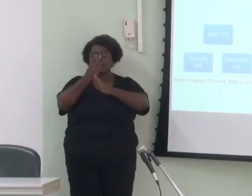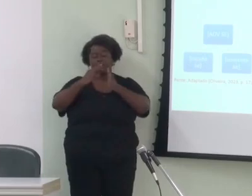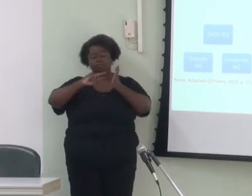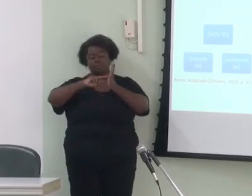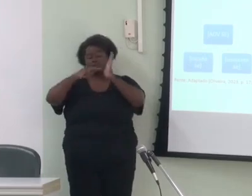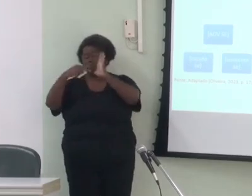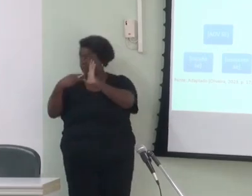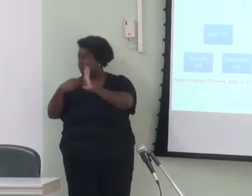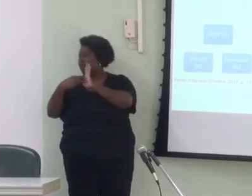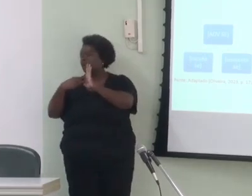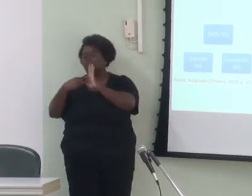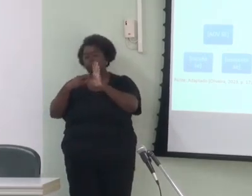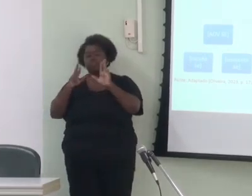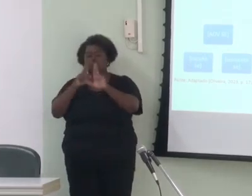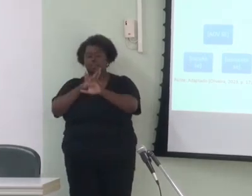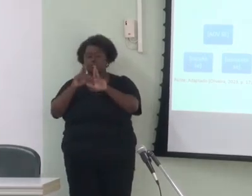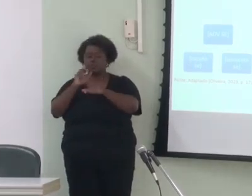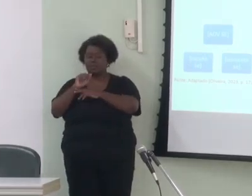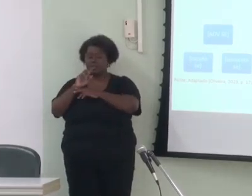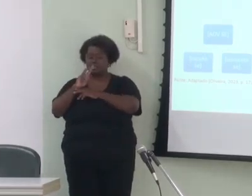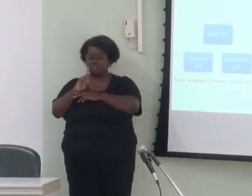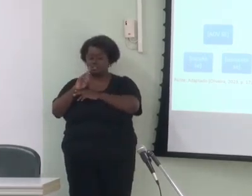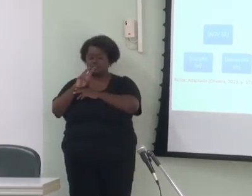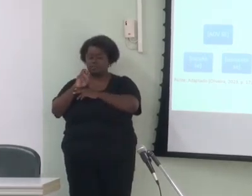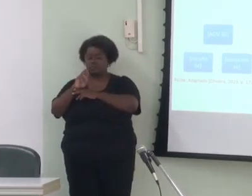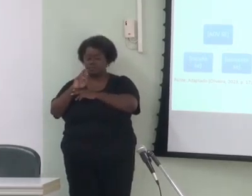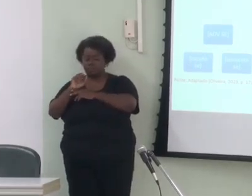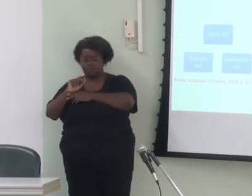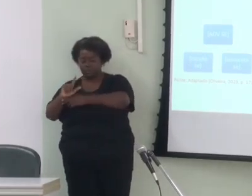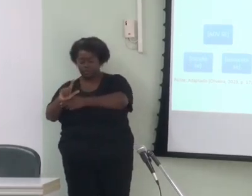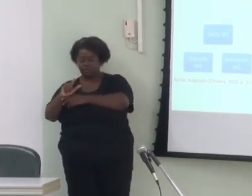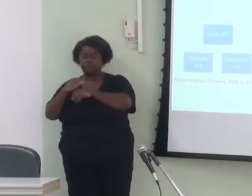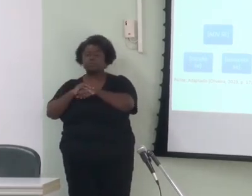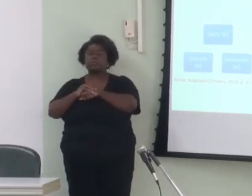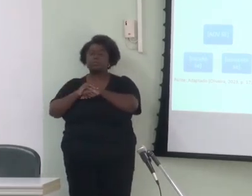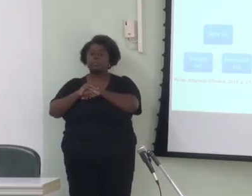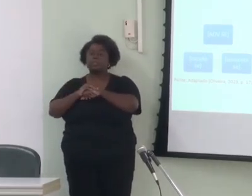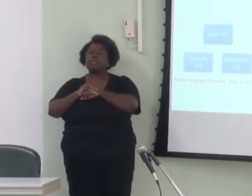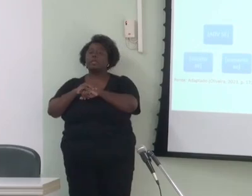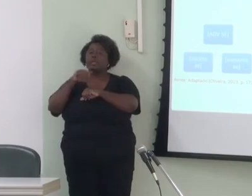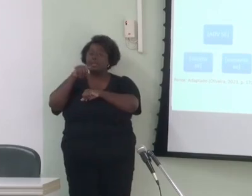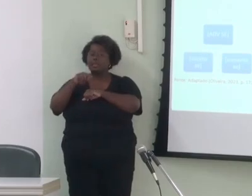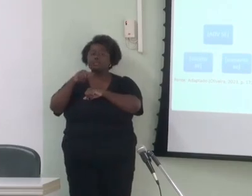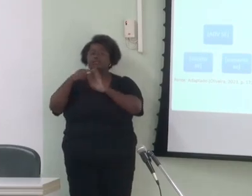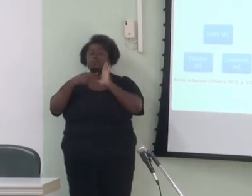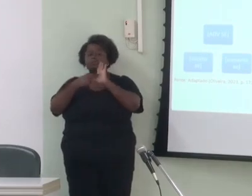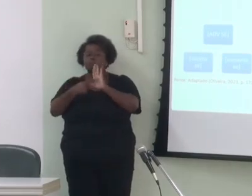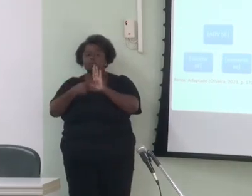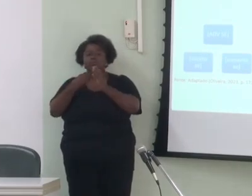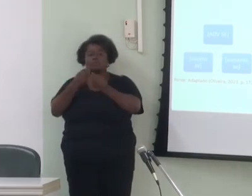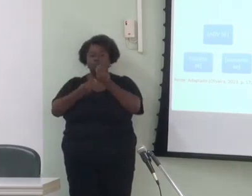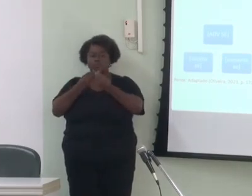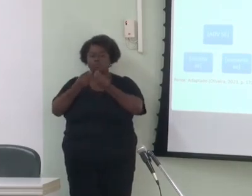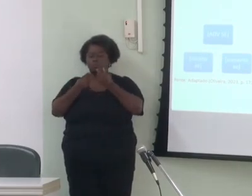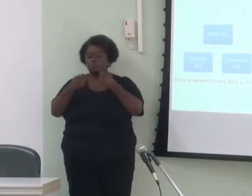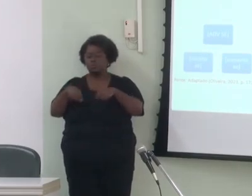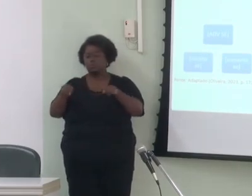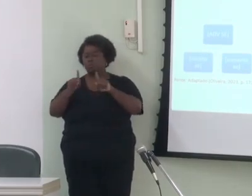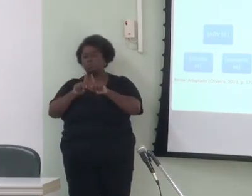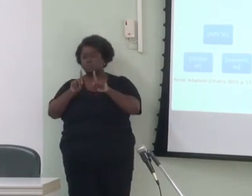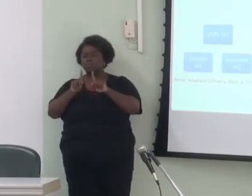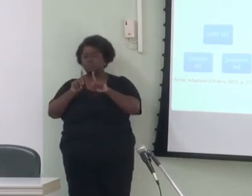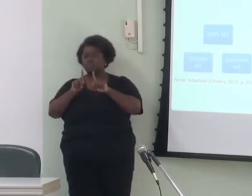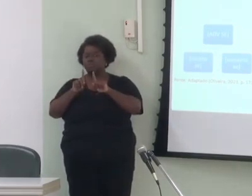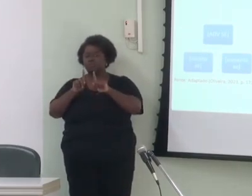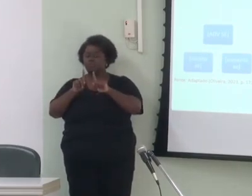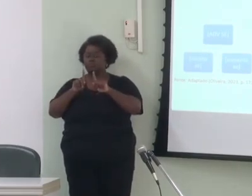adverbial todos subesquemas e micro construções herdam essas propriedades que não precisam portanto ser especificadas